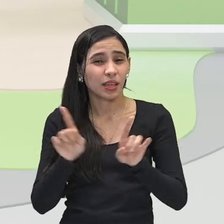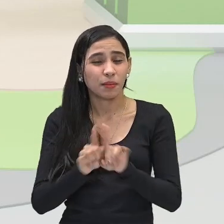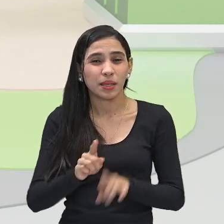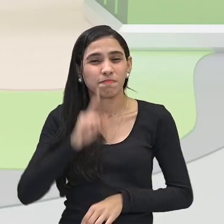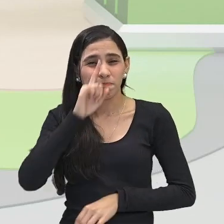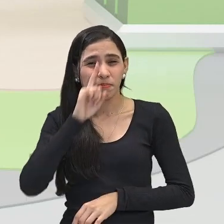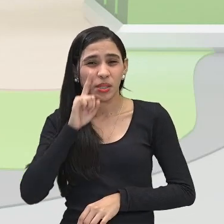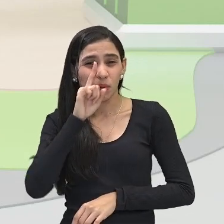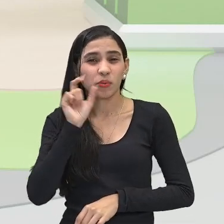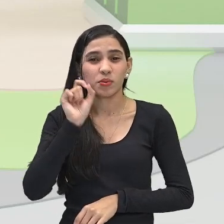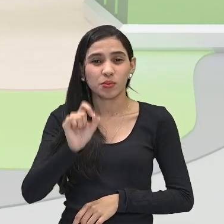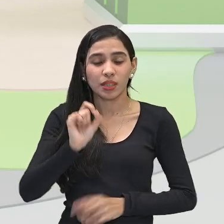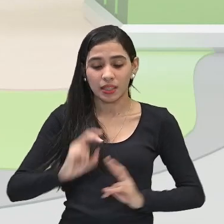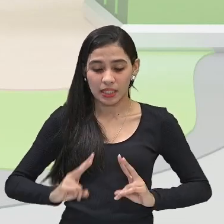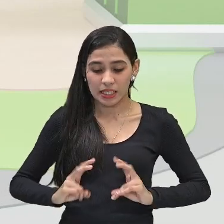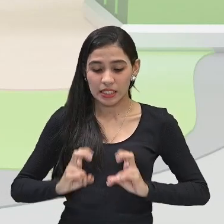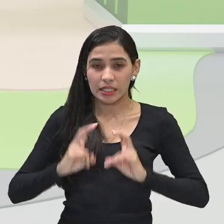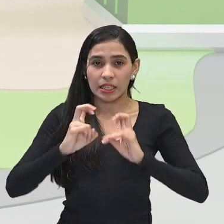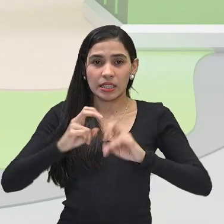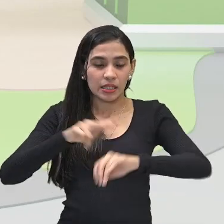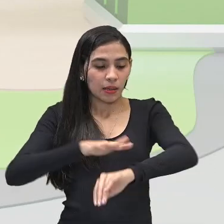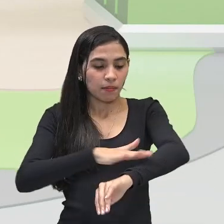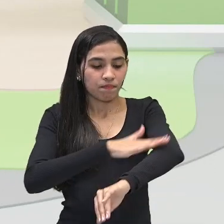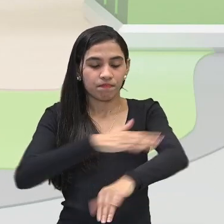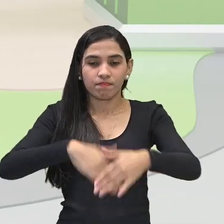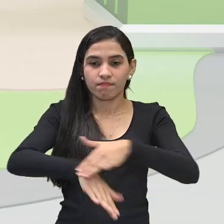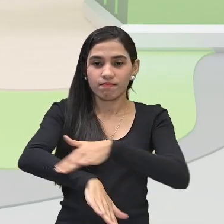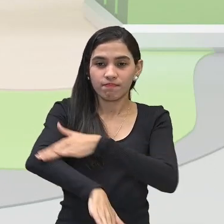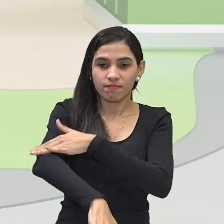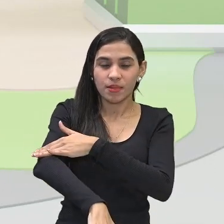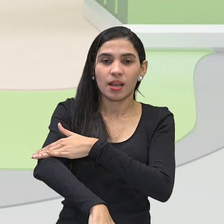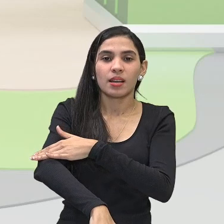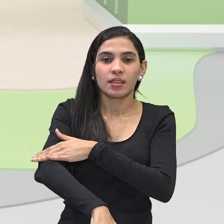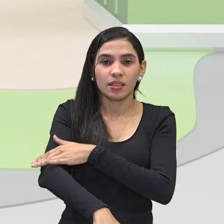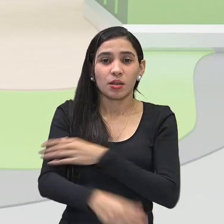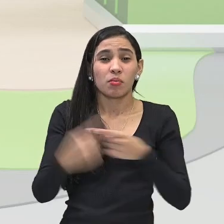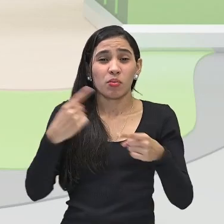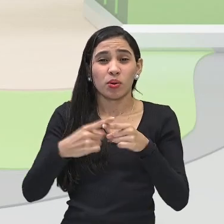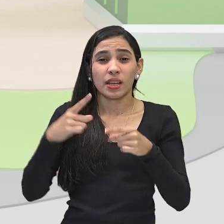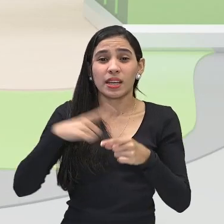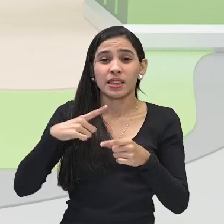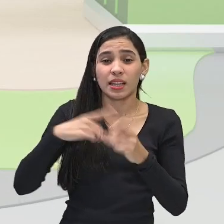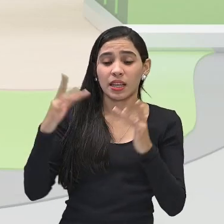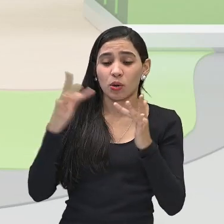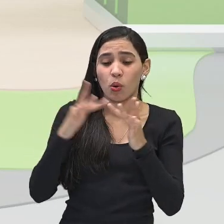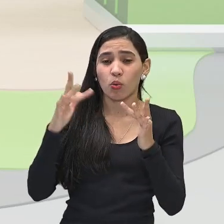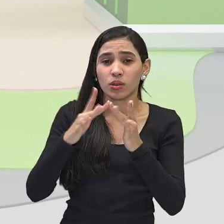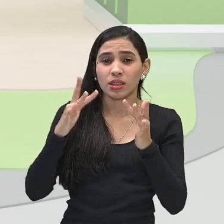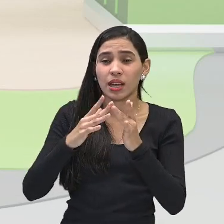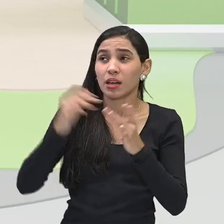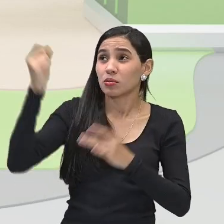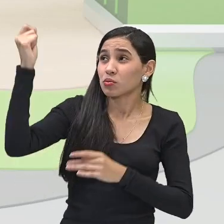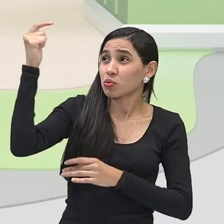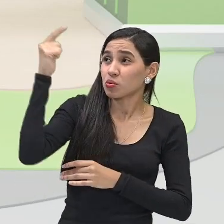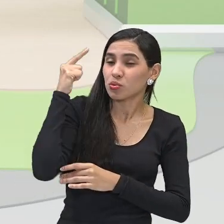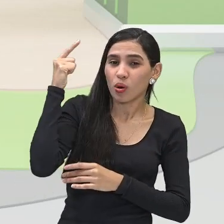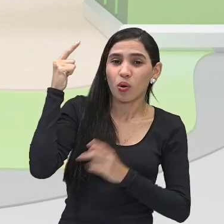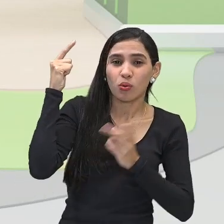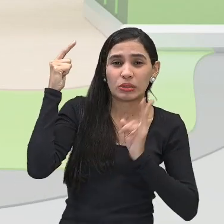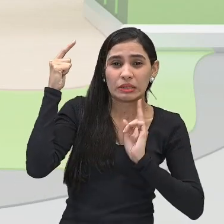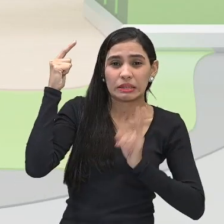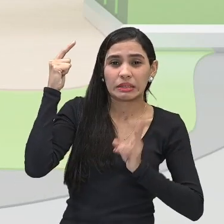câncer de pele, né? Então, já é uma exposição prolongada, problemas sérios,